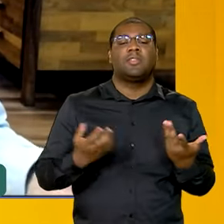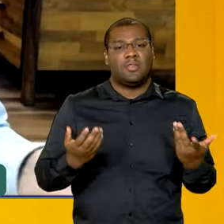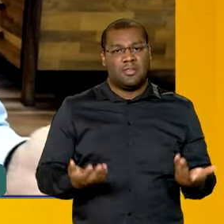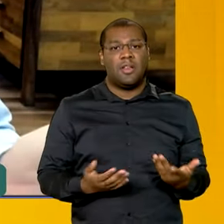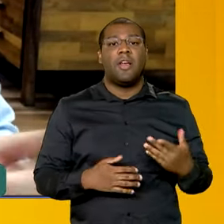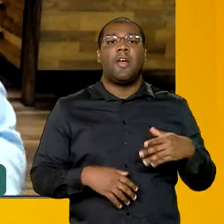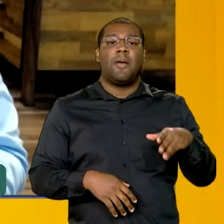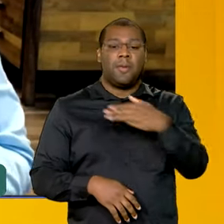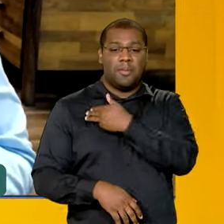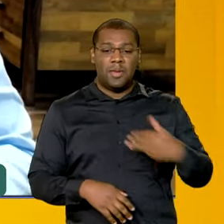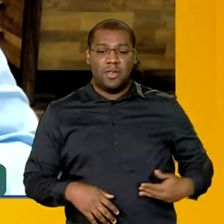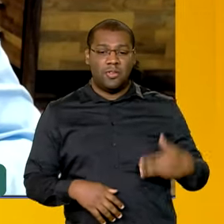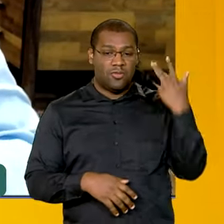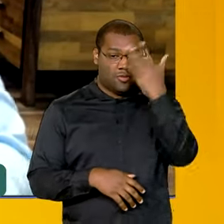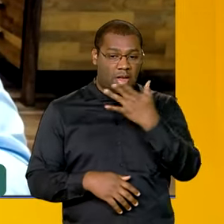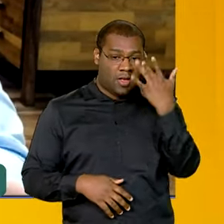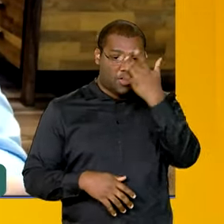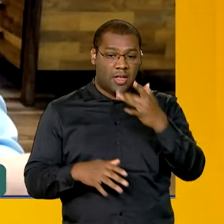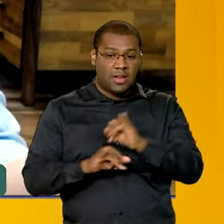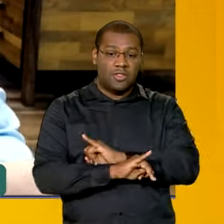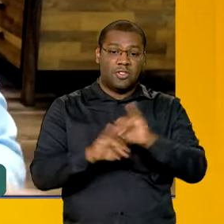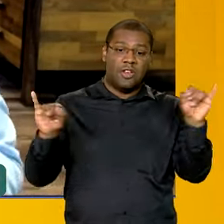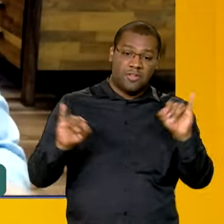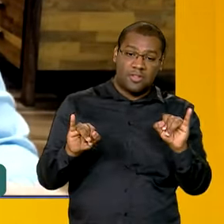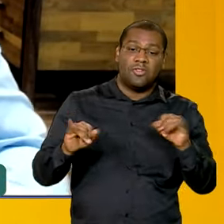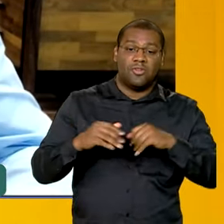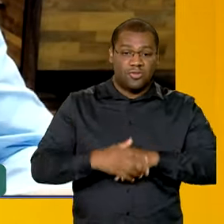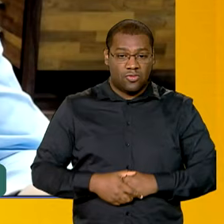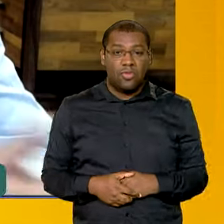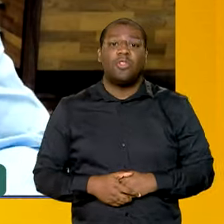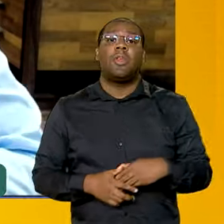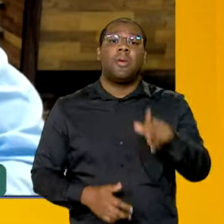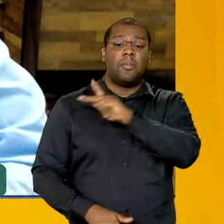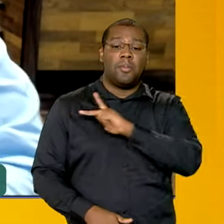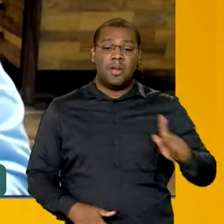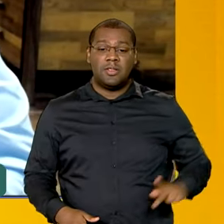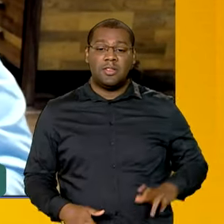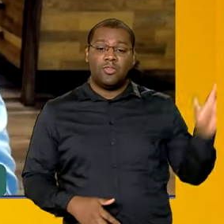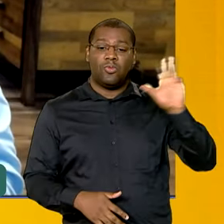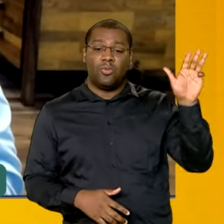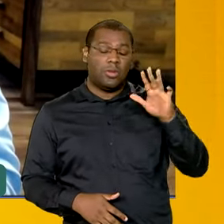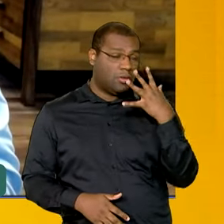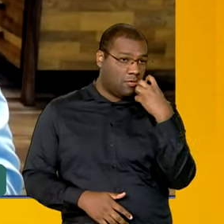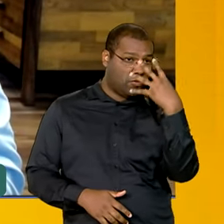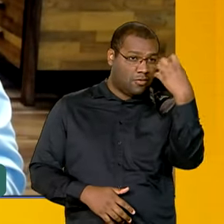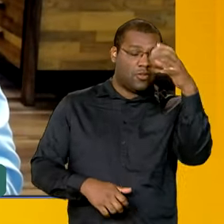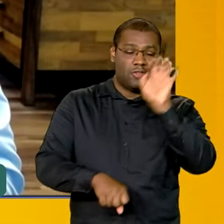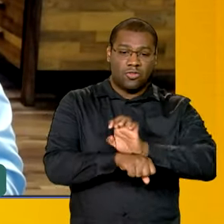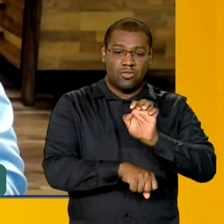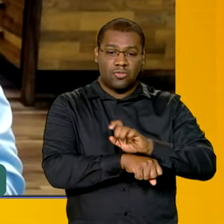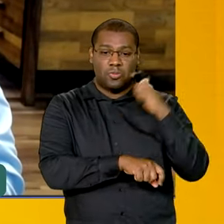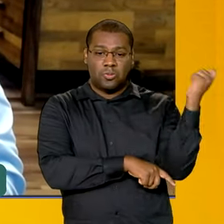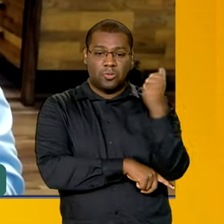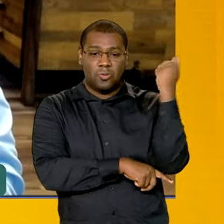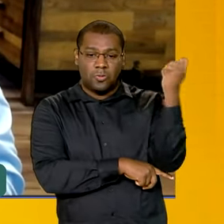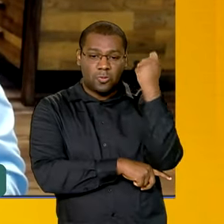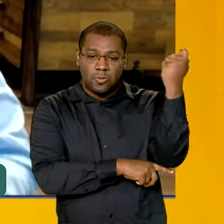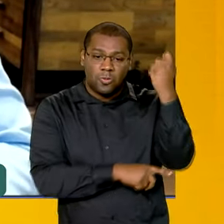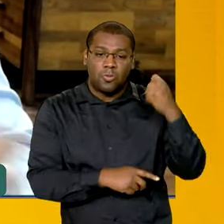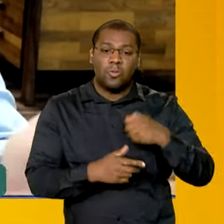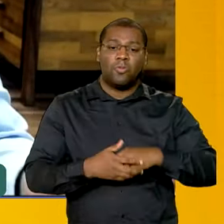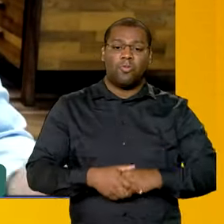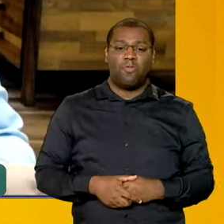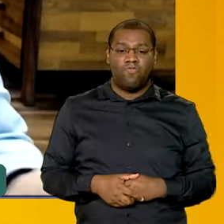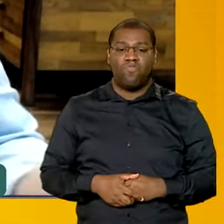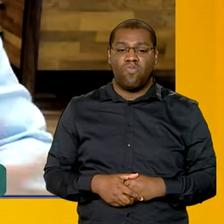Haddad já anunciou e o presidente Lula está no Rio Grande do Sul, se não chegou, está chegando no Rio Grande do Sul por esses momentos